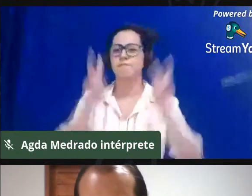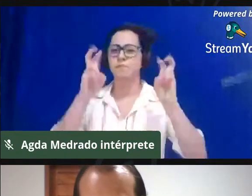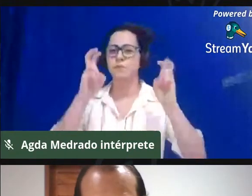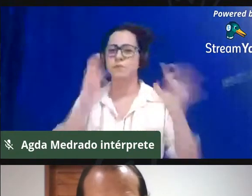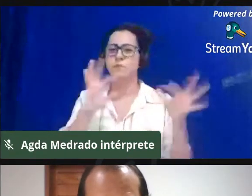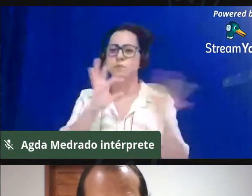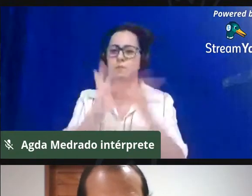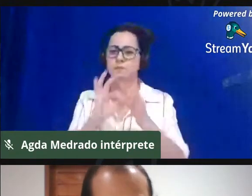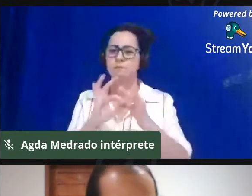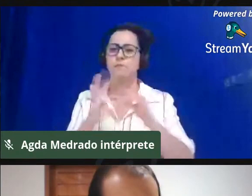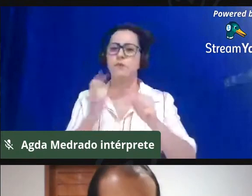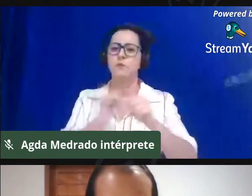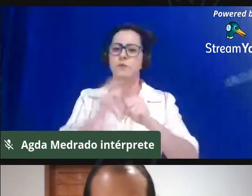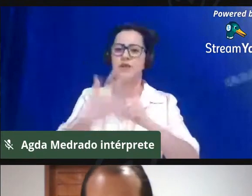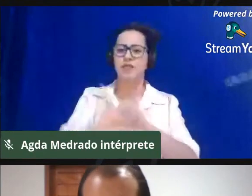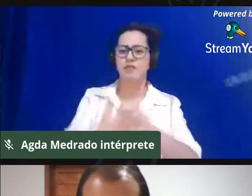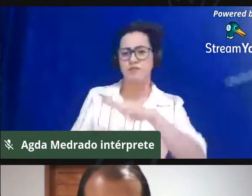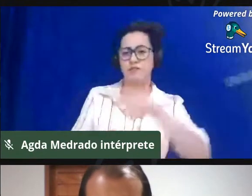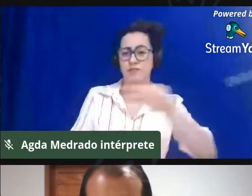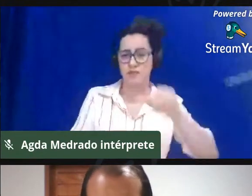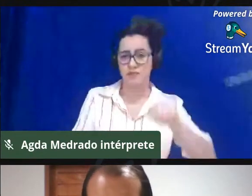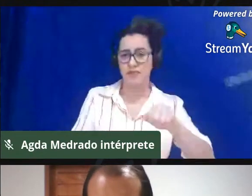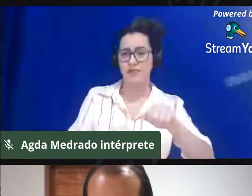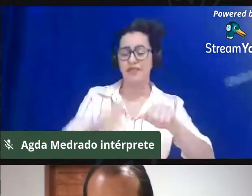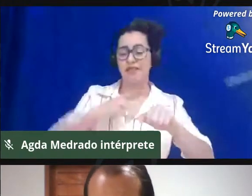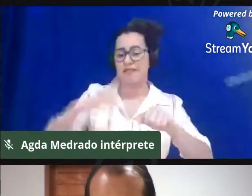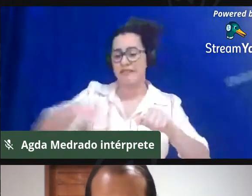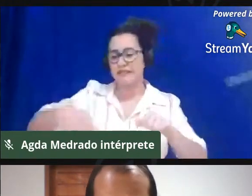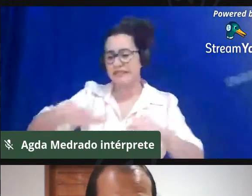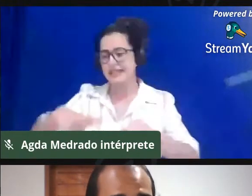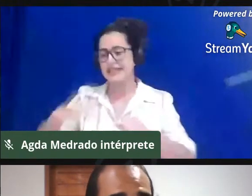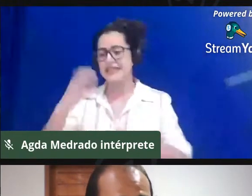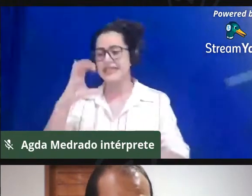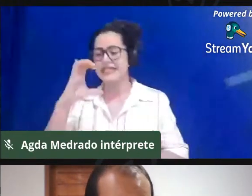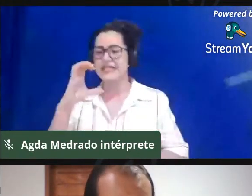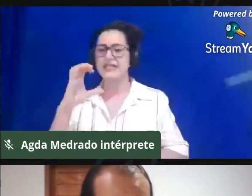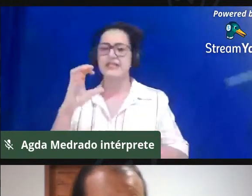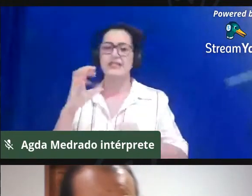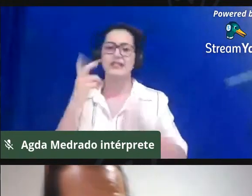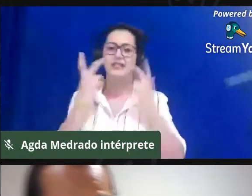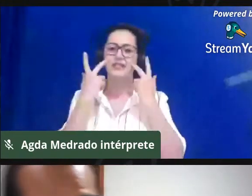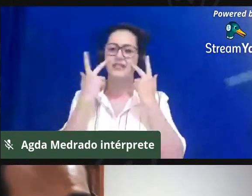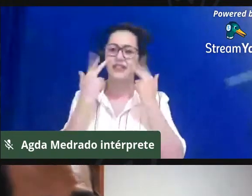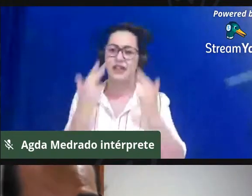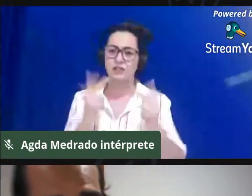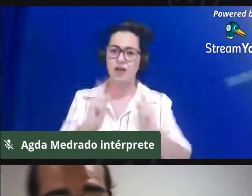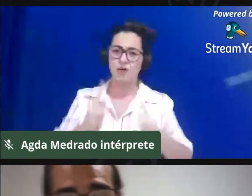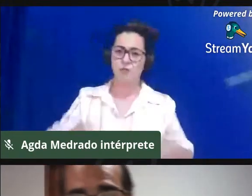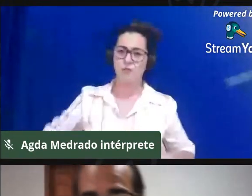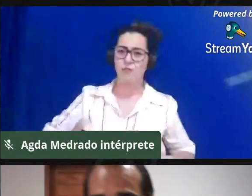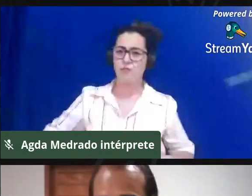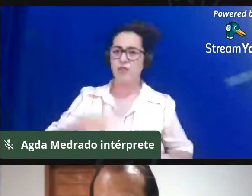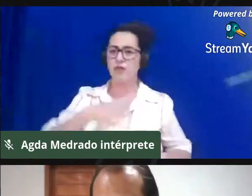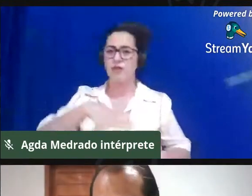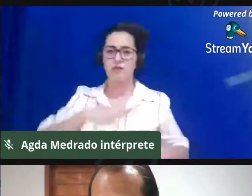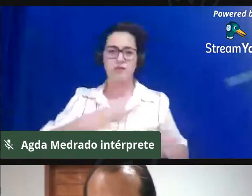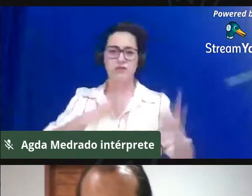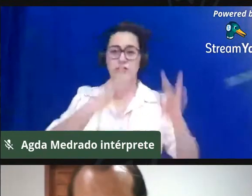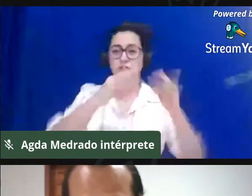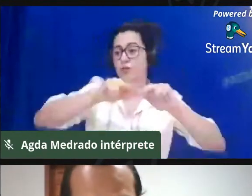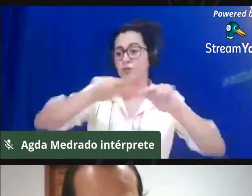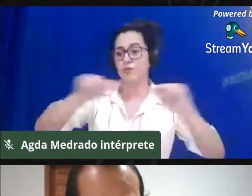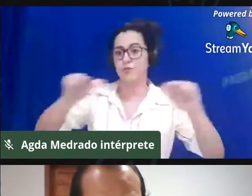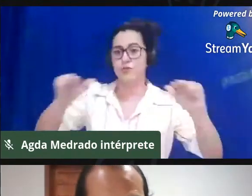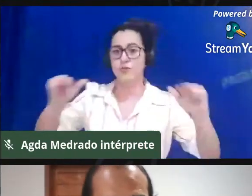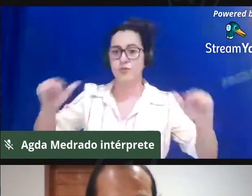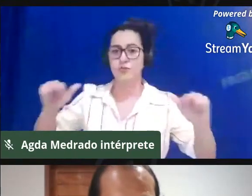antropologia, das ciências naturais, das ciências biológicas, discussão sobre a origem do vírus, e eu gosto muito de ler um